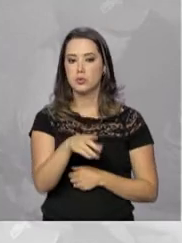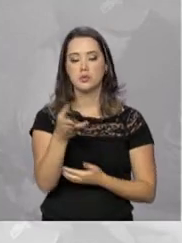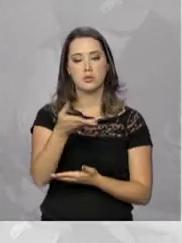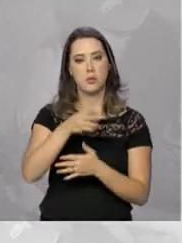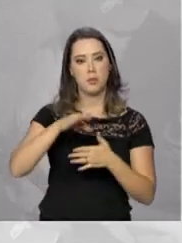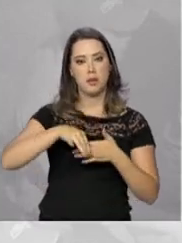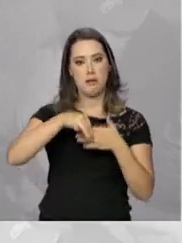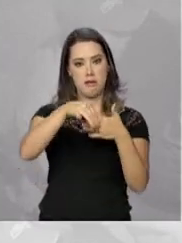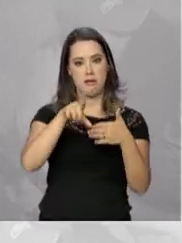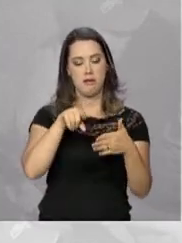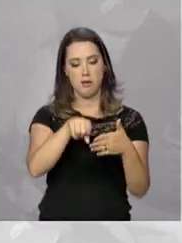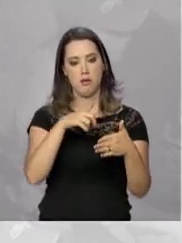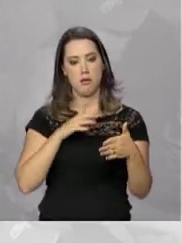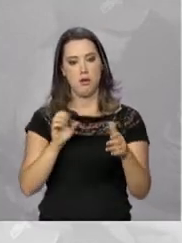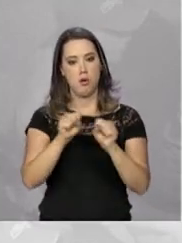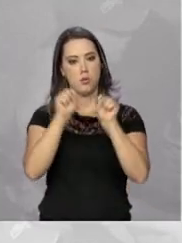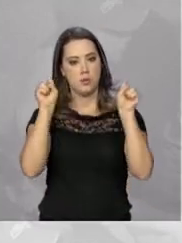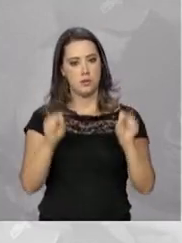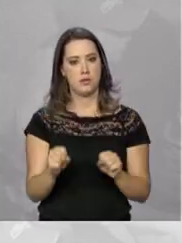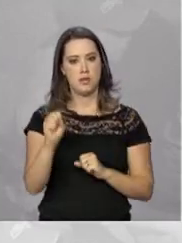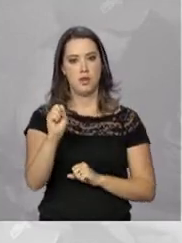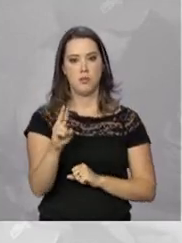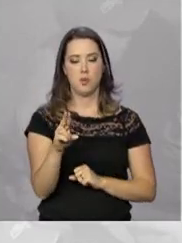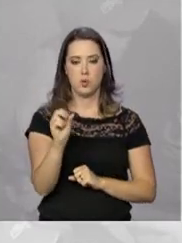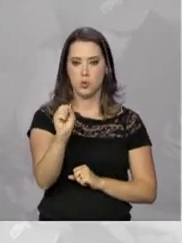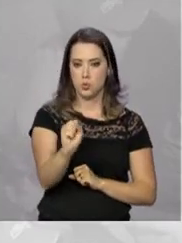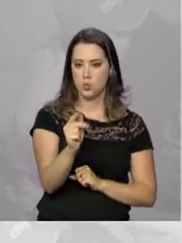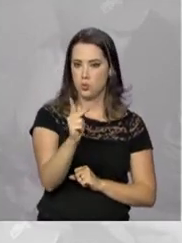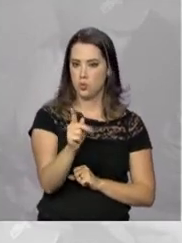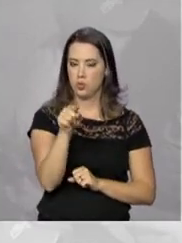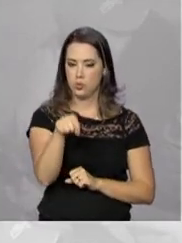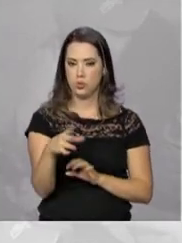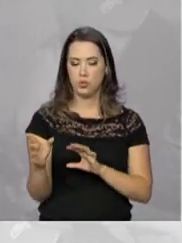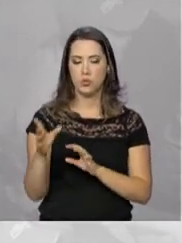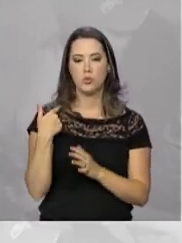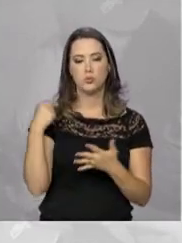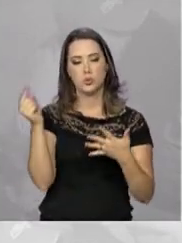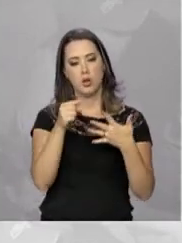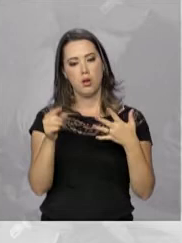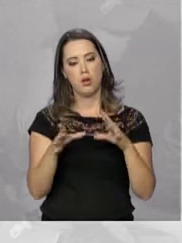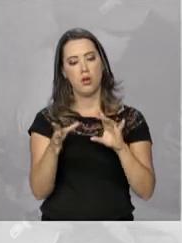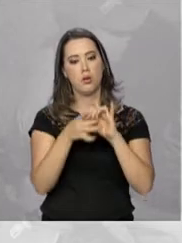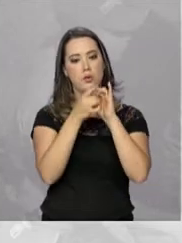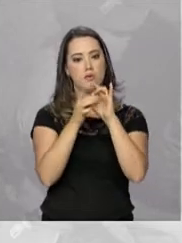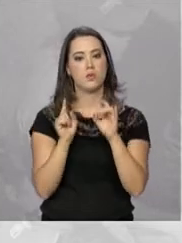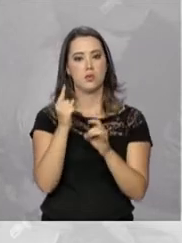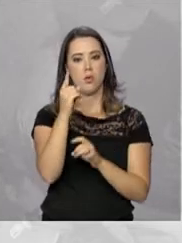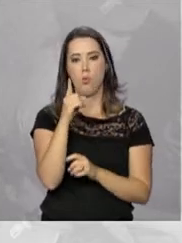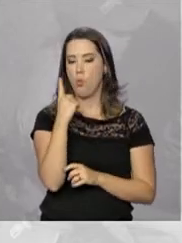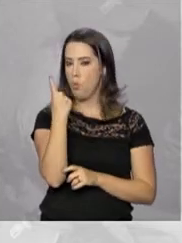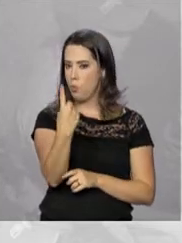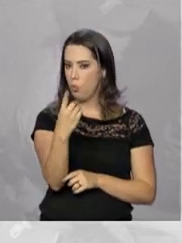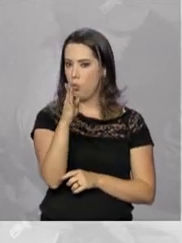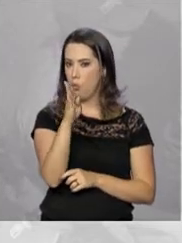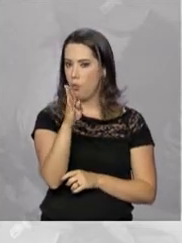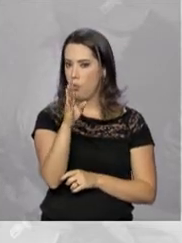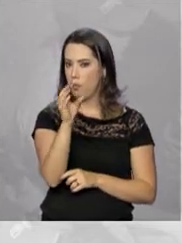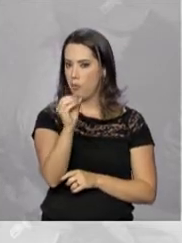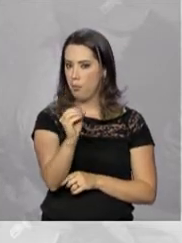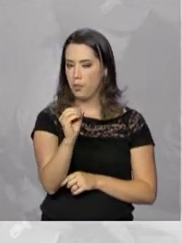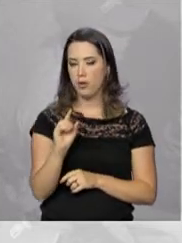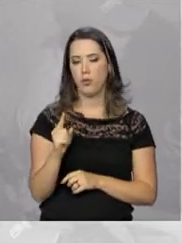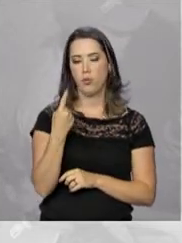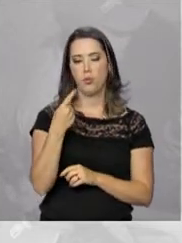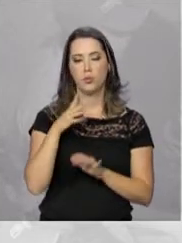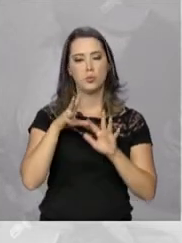coordenação, o Sistema Único de Segurança Pública prevê medidas como a unificação do registro de crimes e ocorrências em uma plataforma